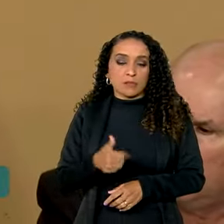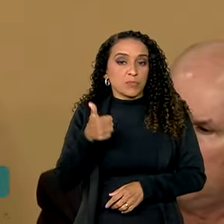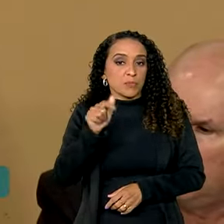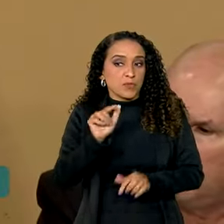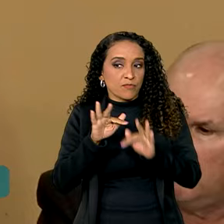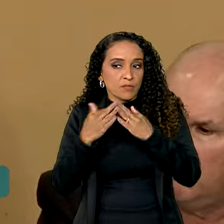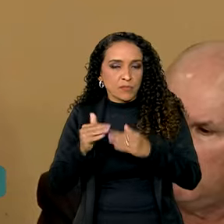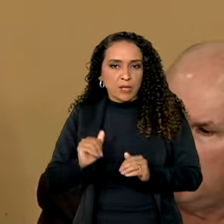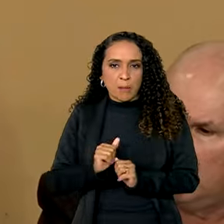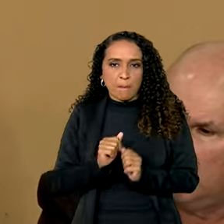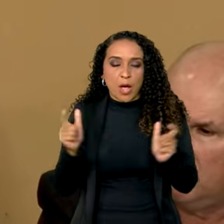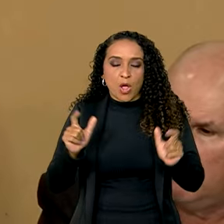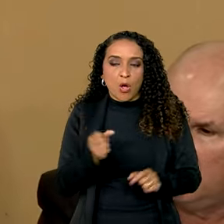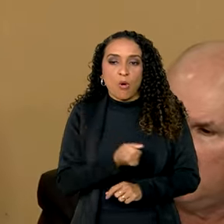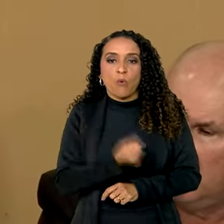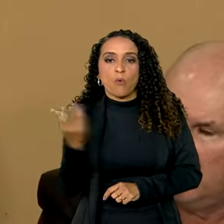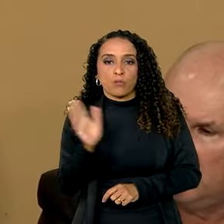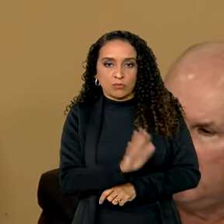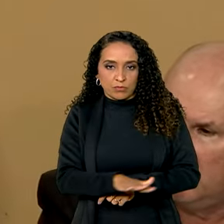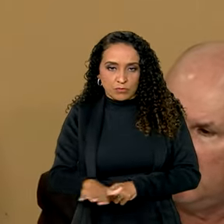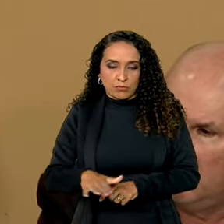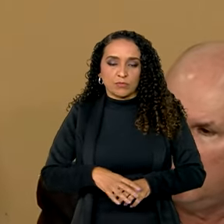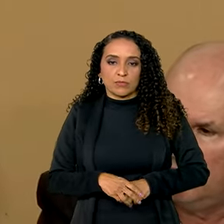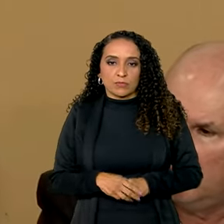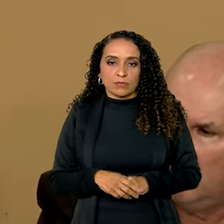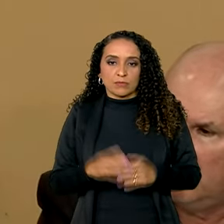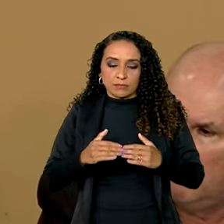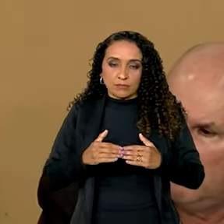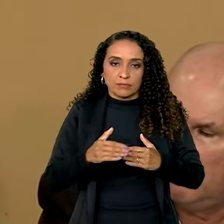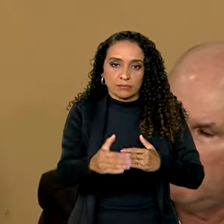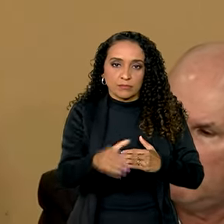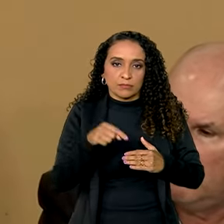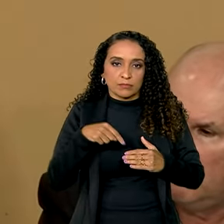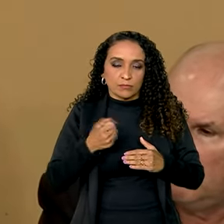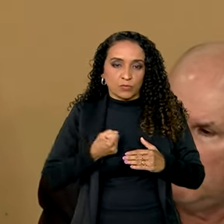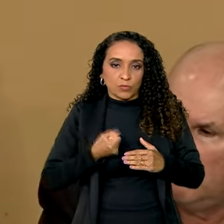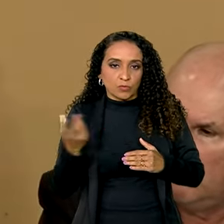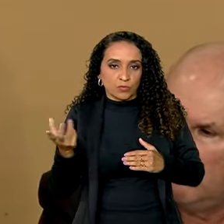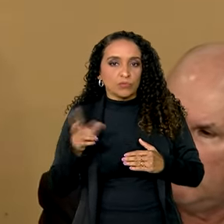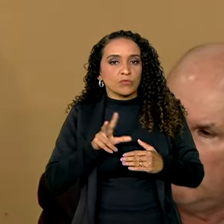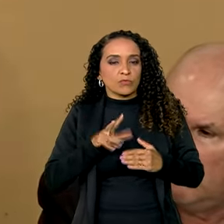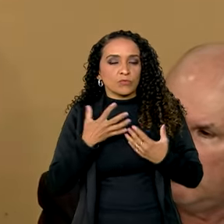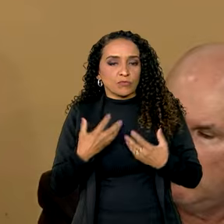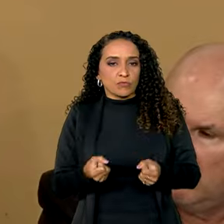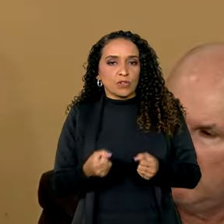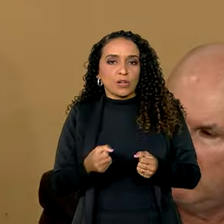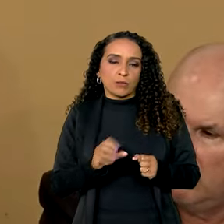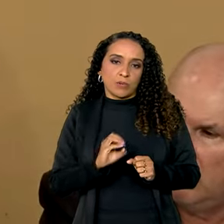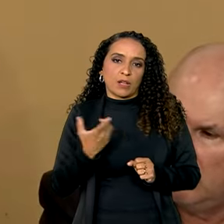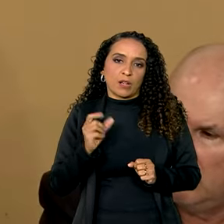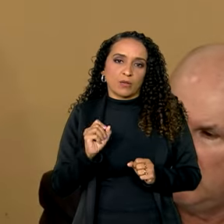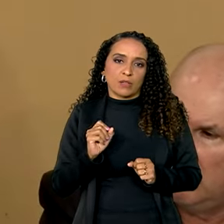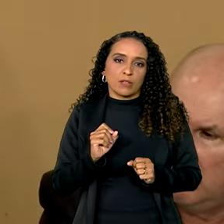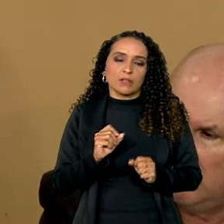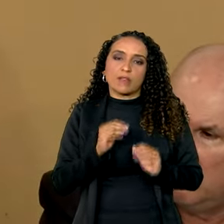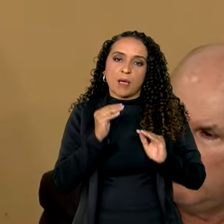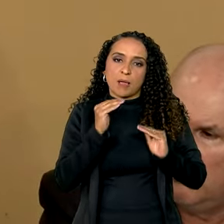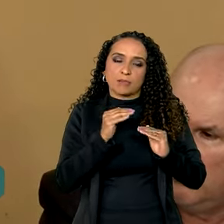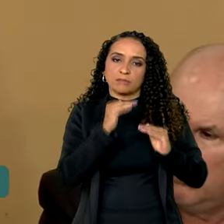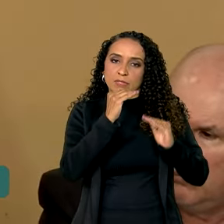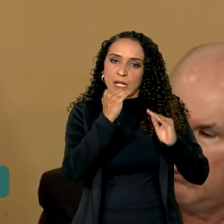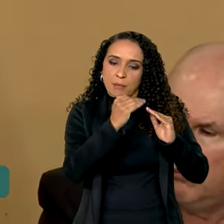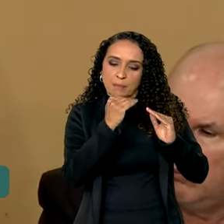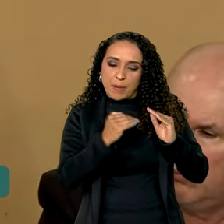famílias com o maior número de crianças. A partir deste número, nós iremos, obviamente, indo sequenciando